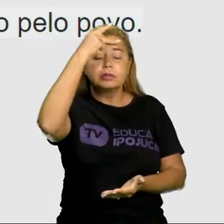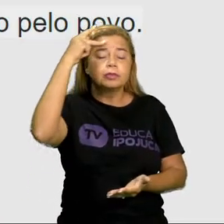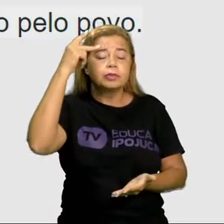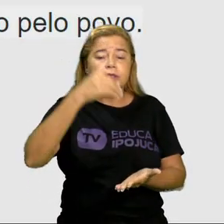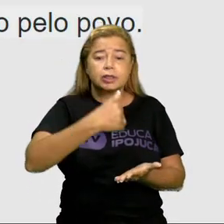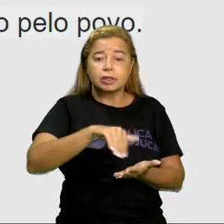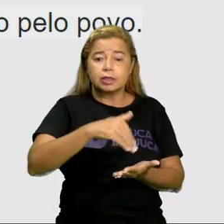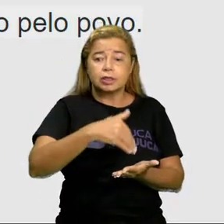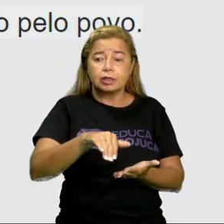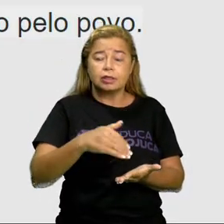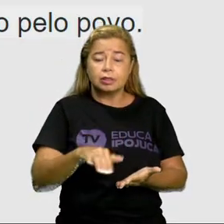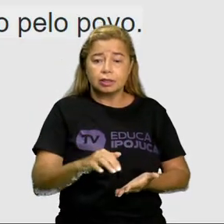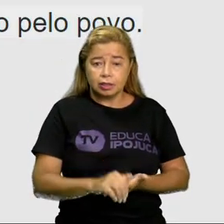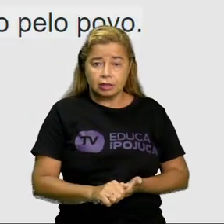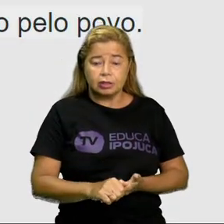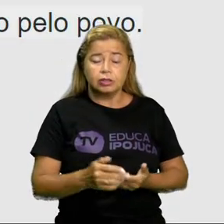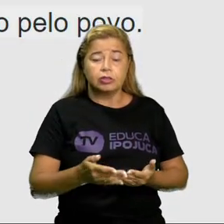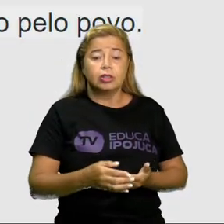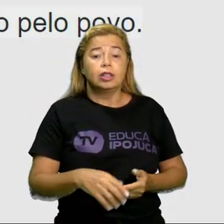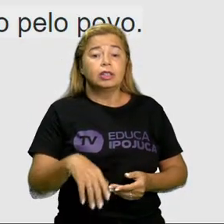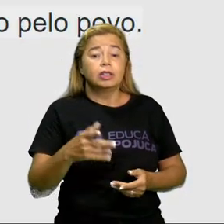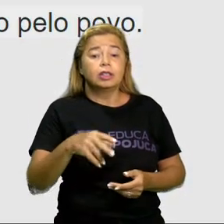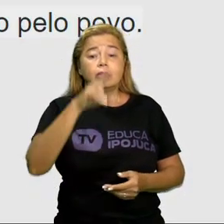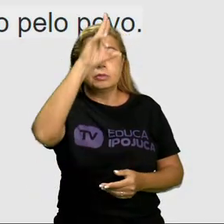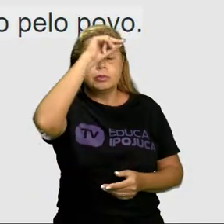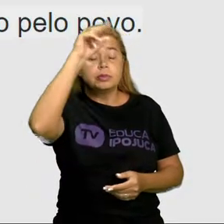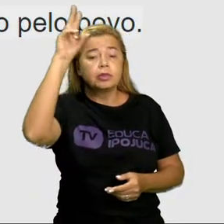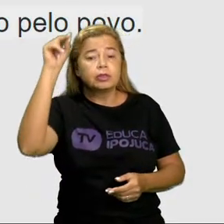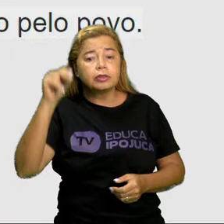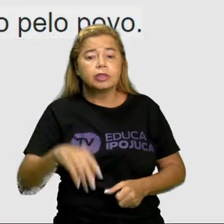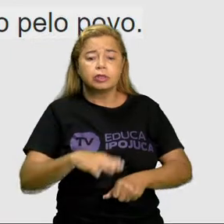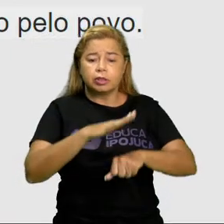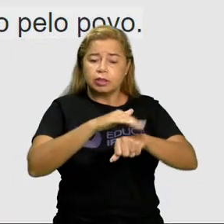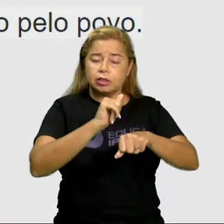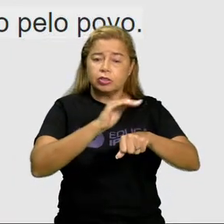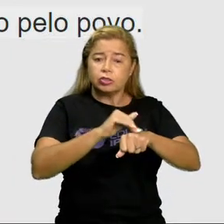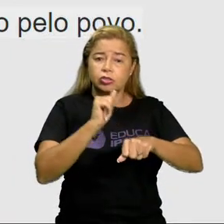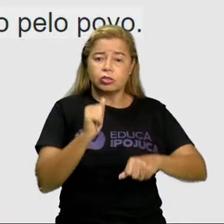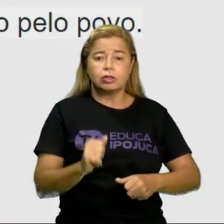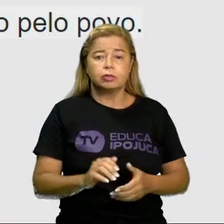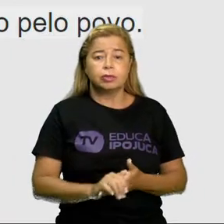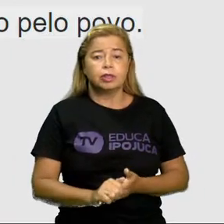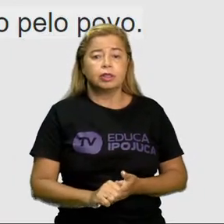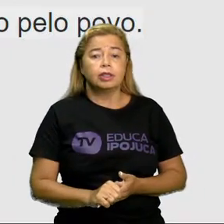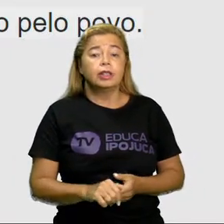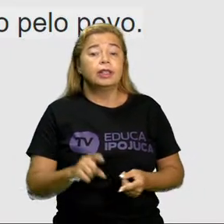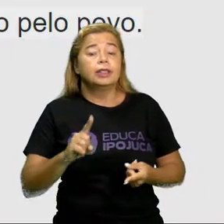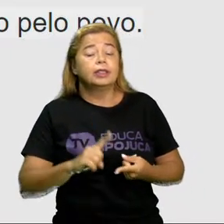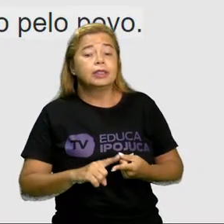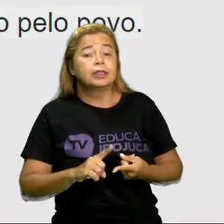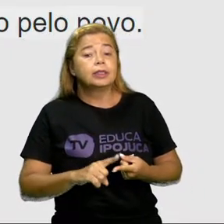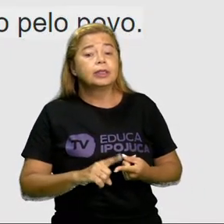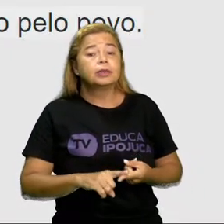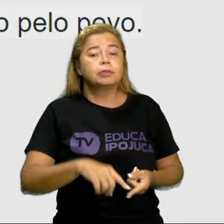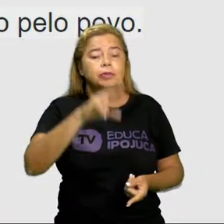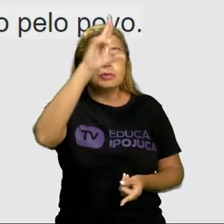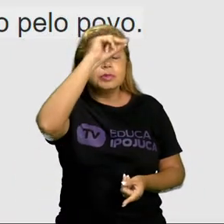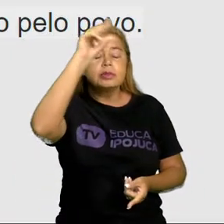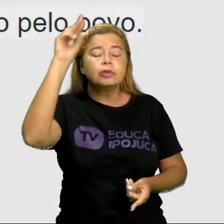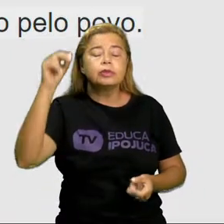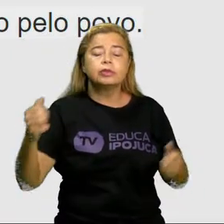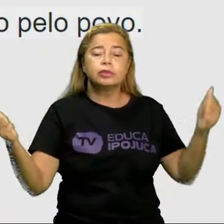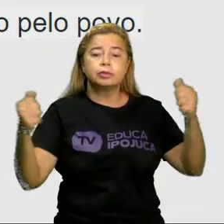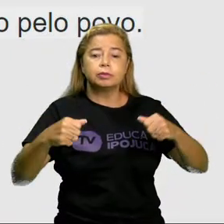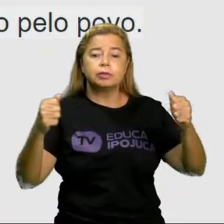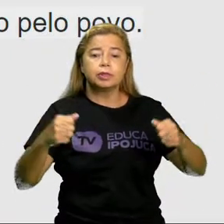que o próprio prefeito ou a prefeita nomeia. E também precisa de quê? Dos vereadores. esses